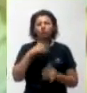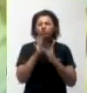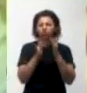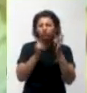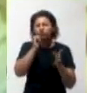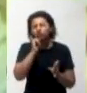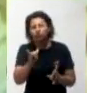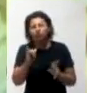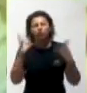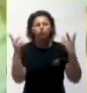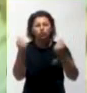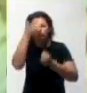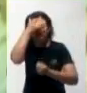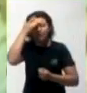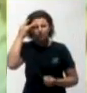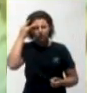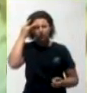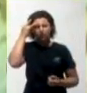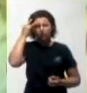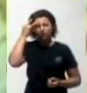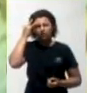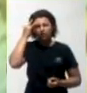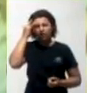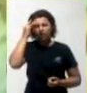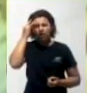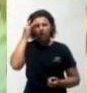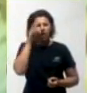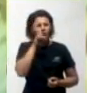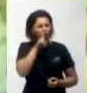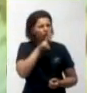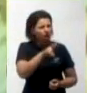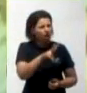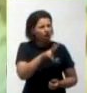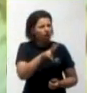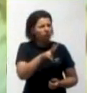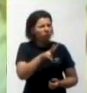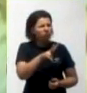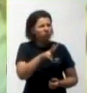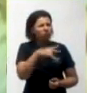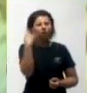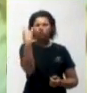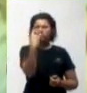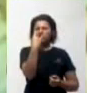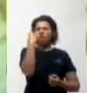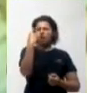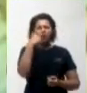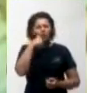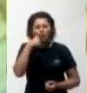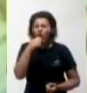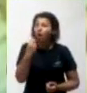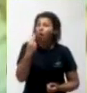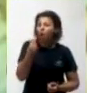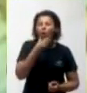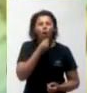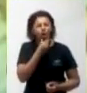todo aquele que lançar um olhar de cobiça para uma mulher ou um